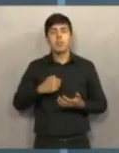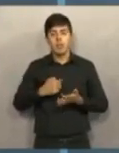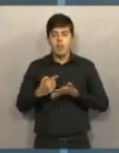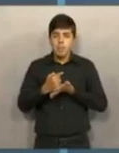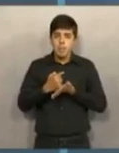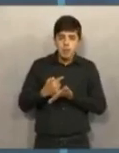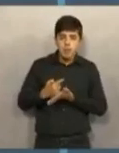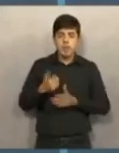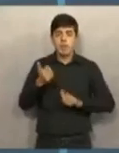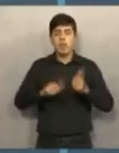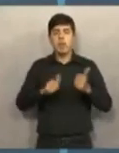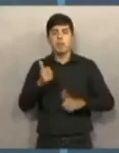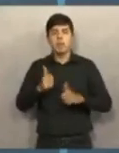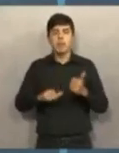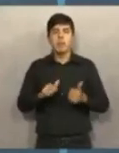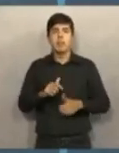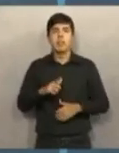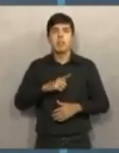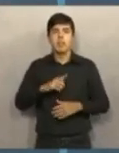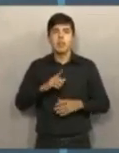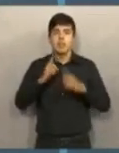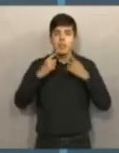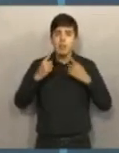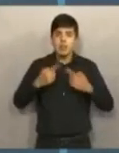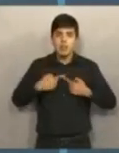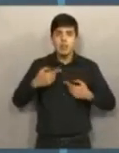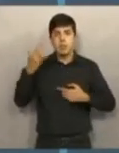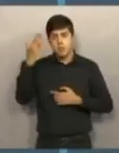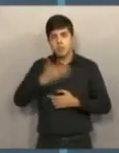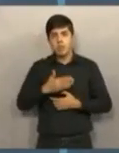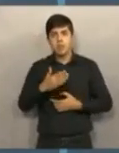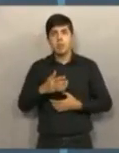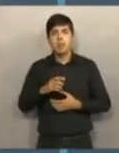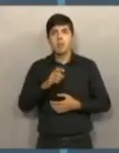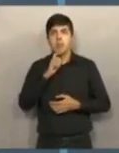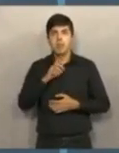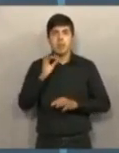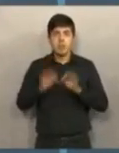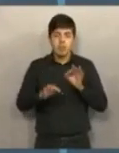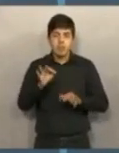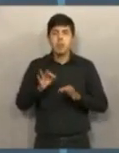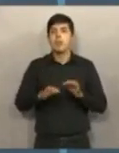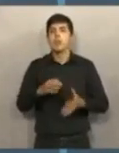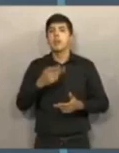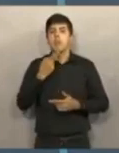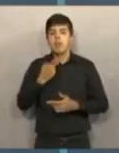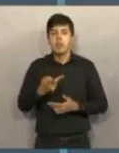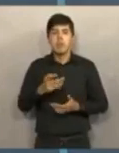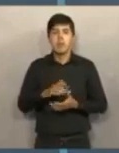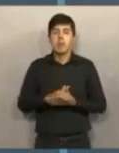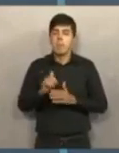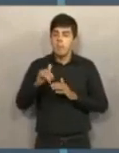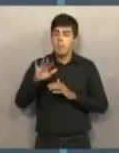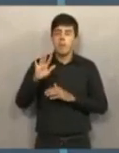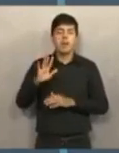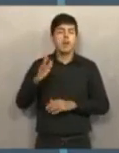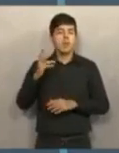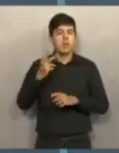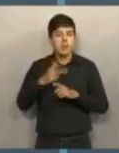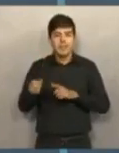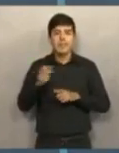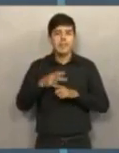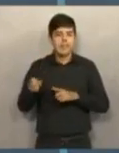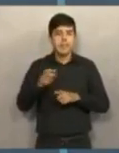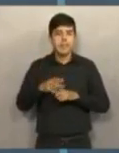investigada, que teve denúncias contra mim, provei, e na justiça, a justiça falou mais alto, nós ganhamos